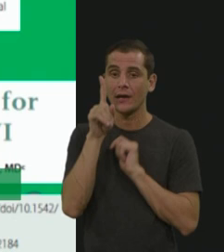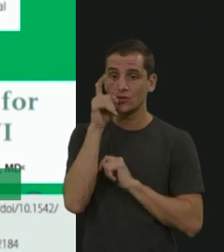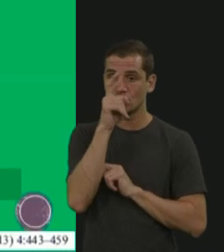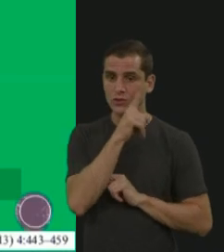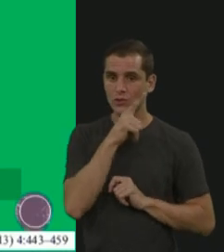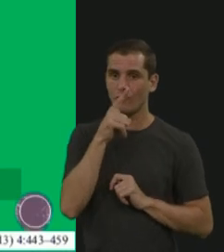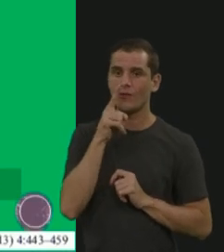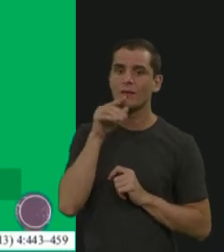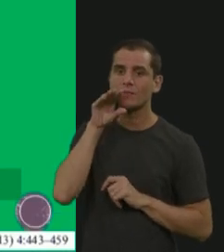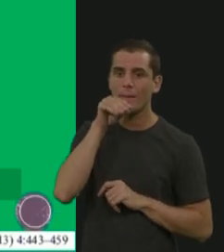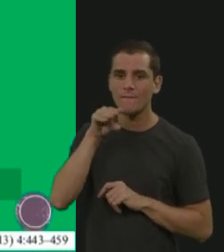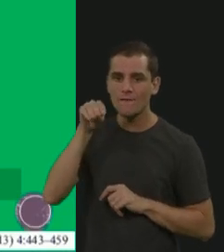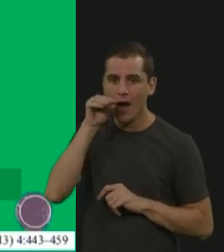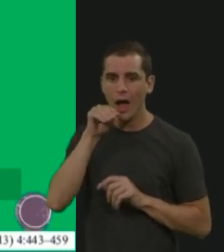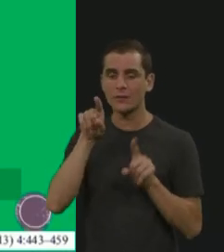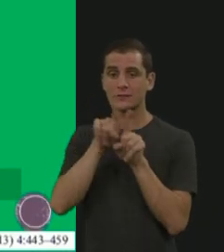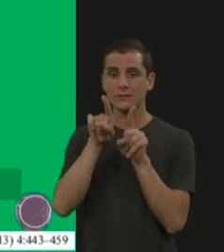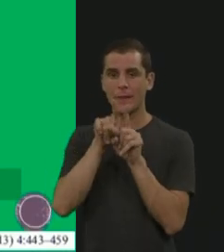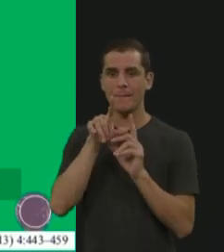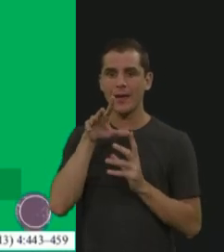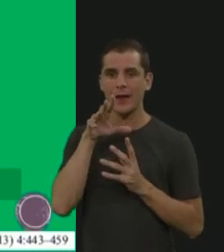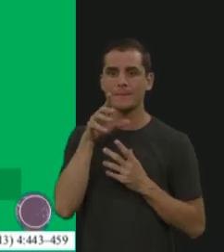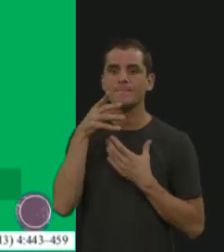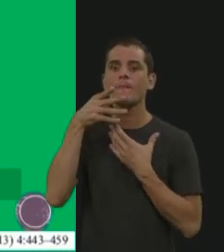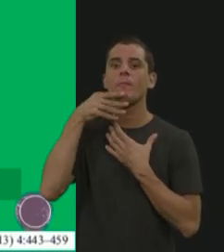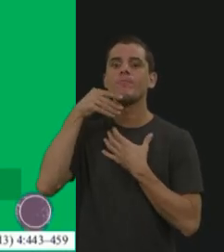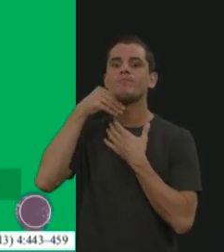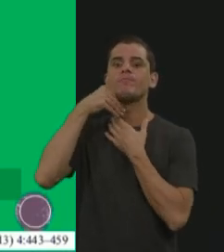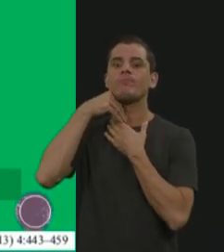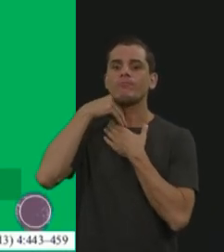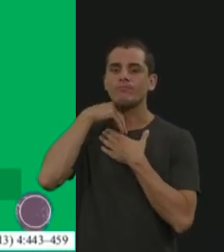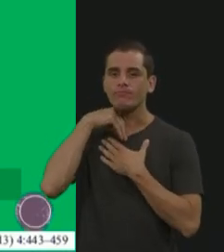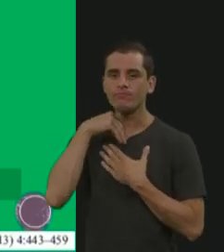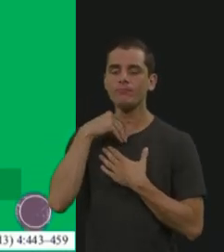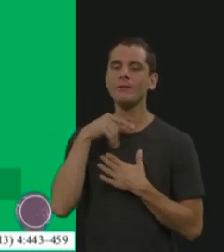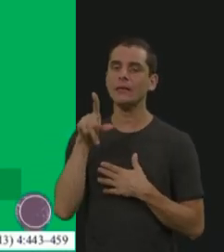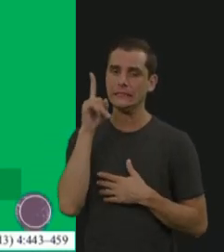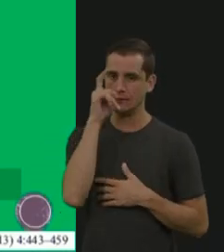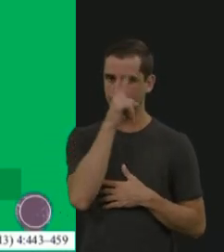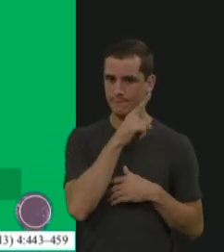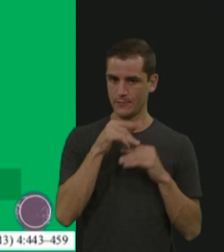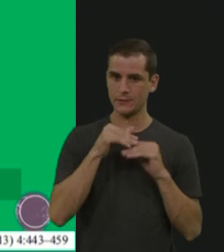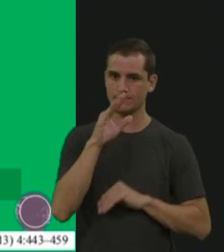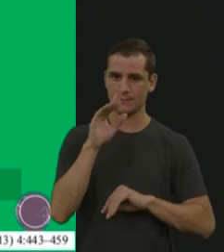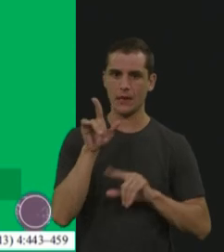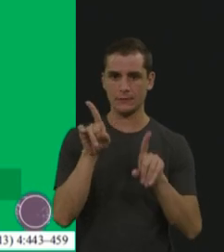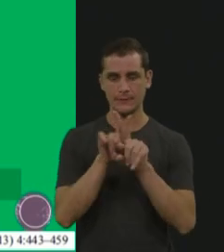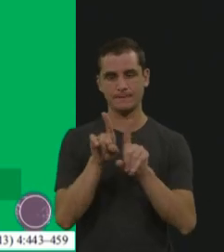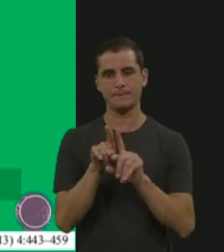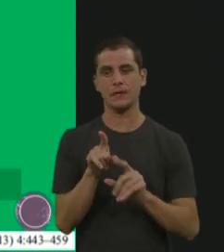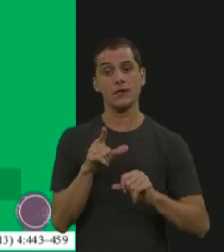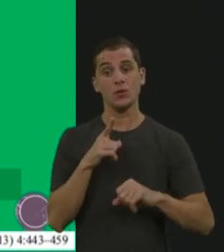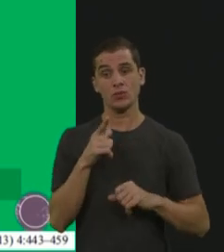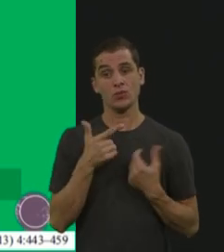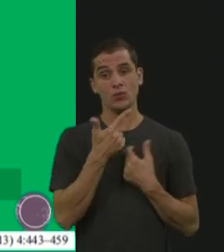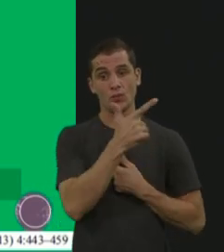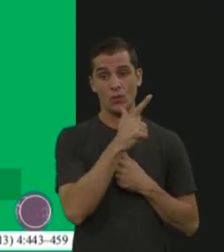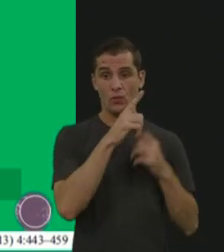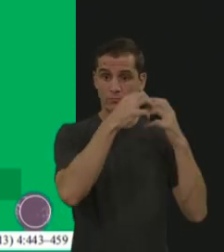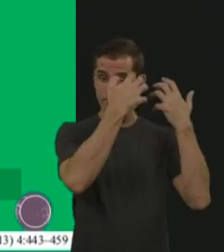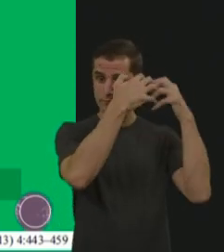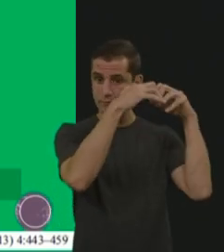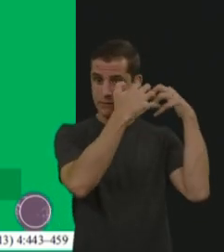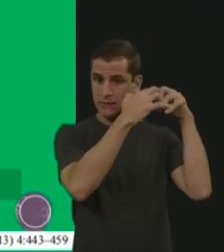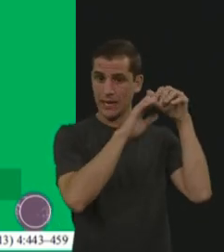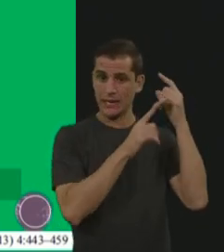a gente tem que olhar esse paciente como um todo. Não seria diferente, né? Se não também acometerse o sistema nervoso central, então, esses